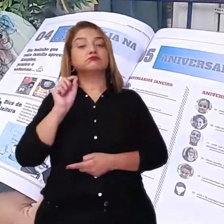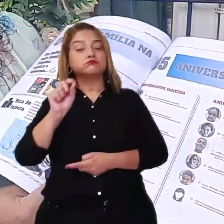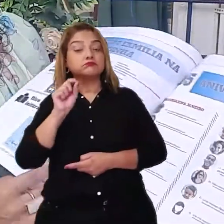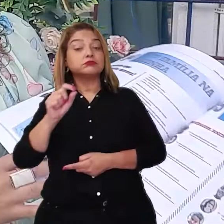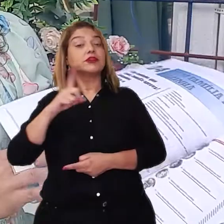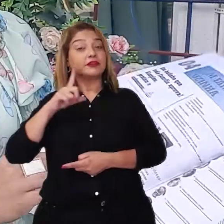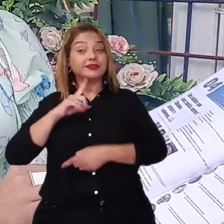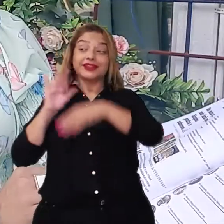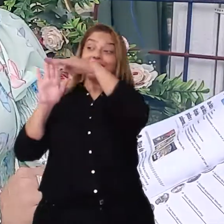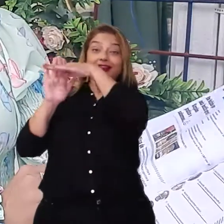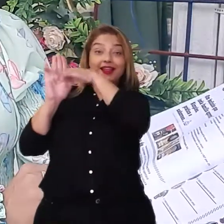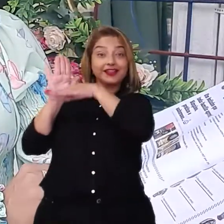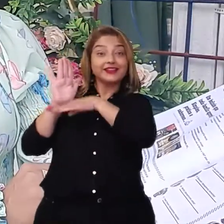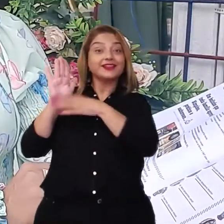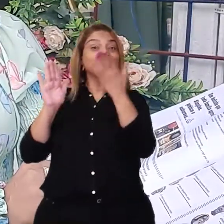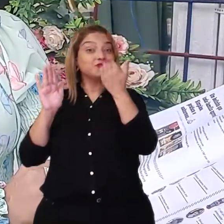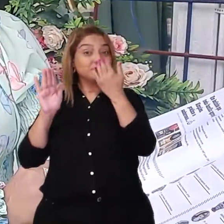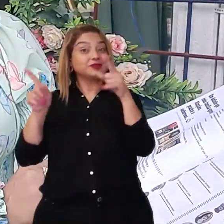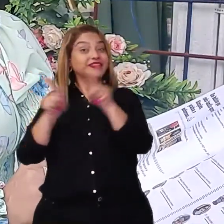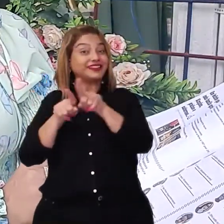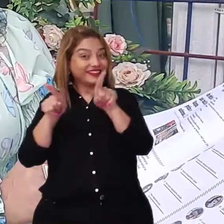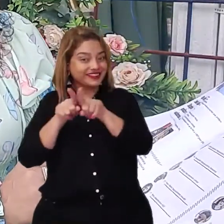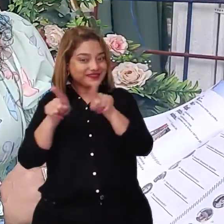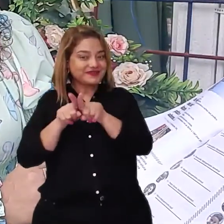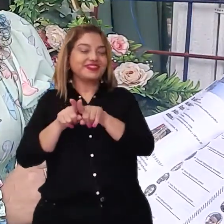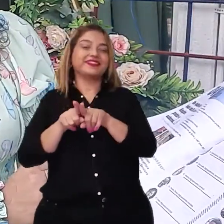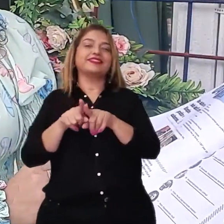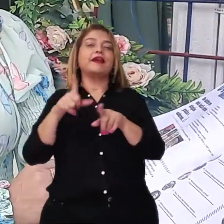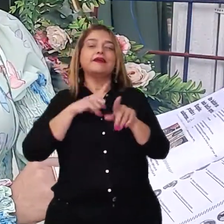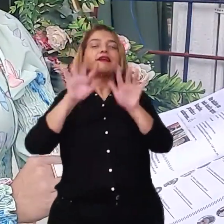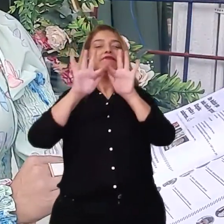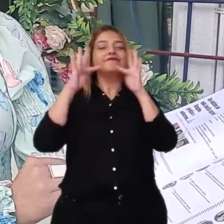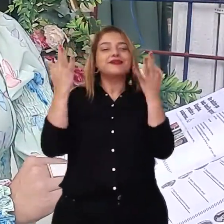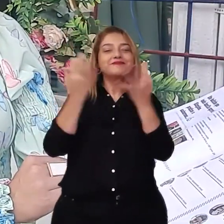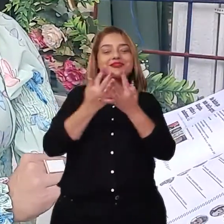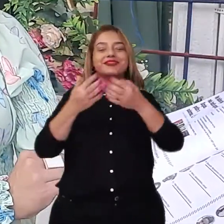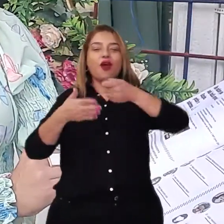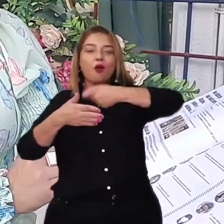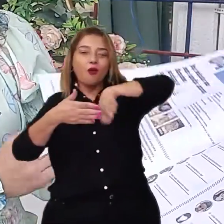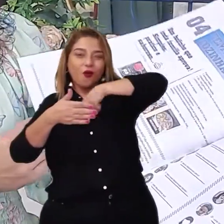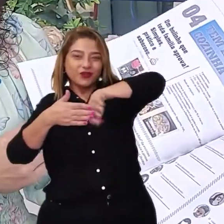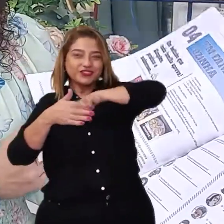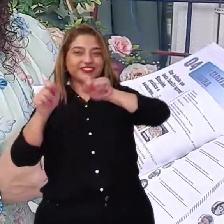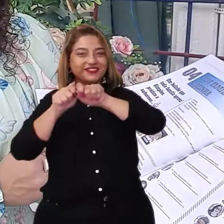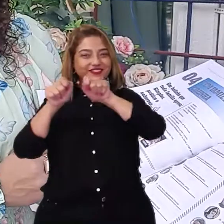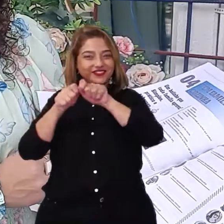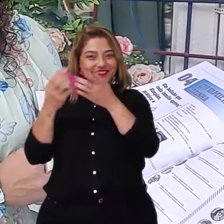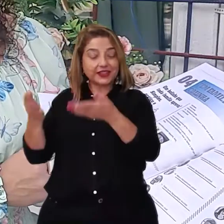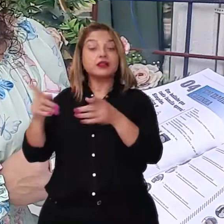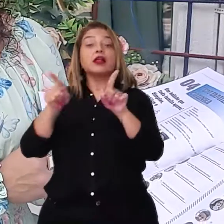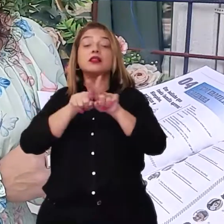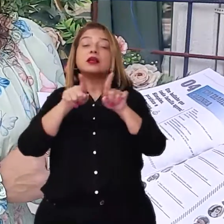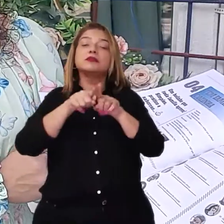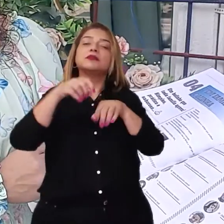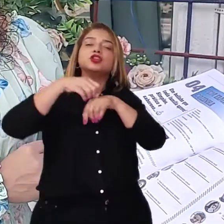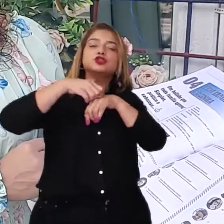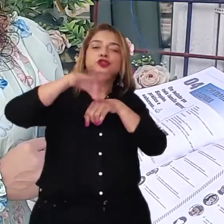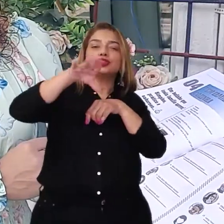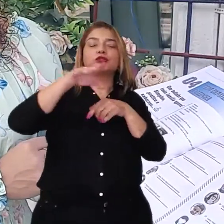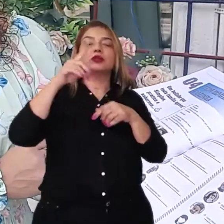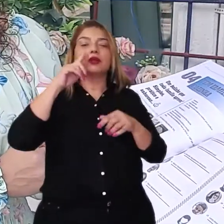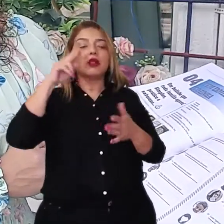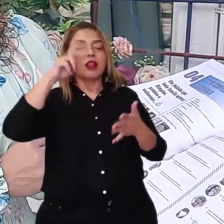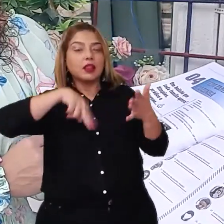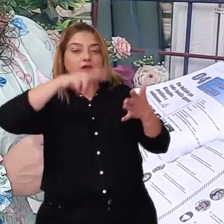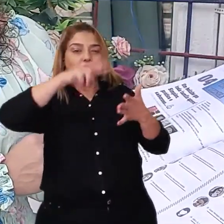receita. E aí a matéria tem família na cozinha. Também temos dicas de leitura. A